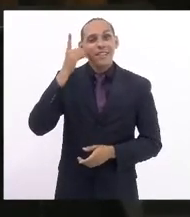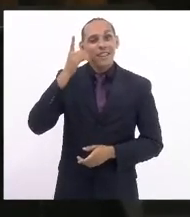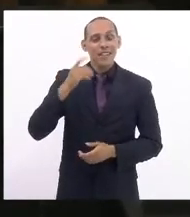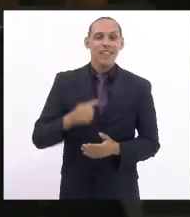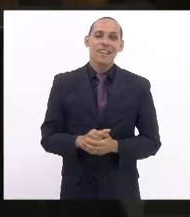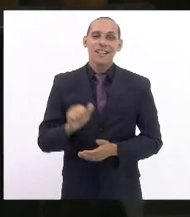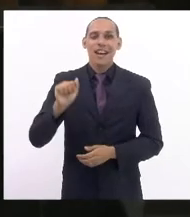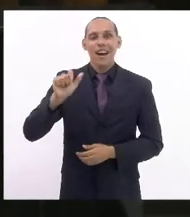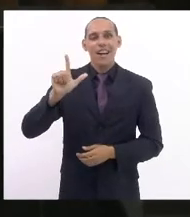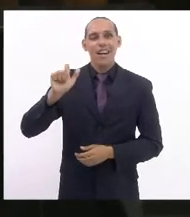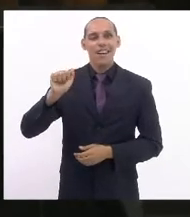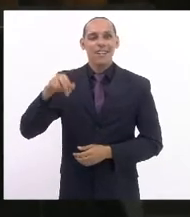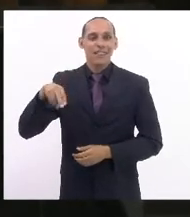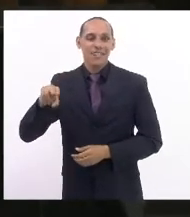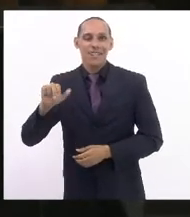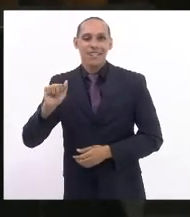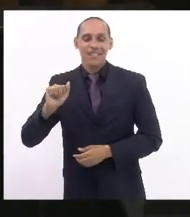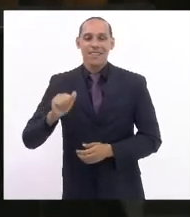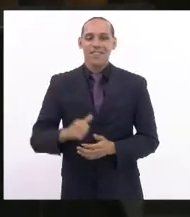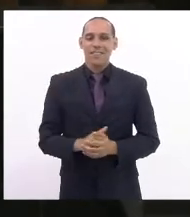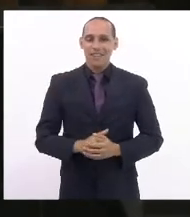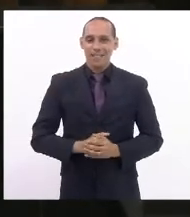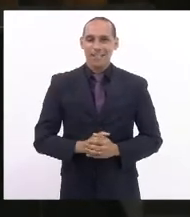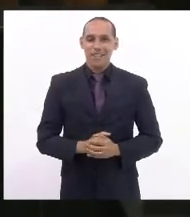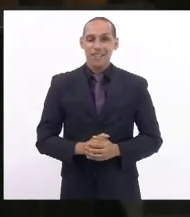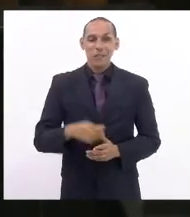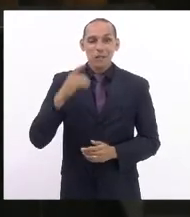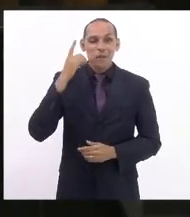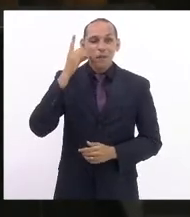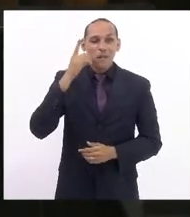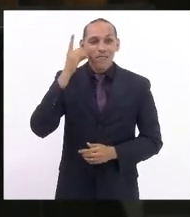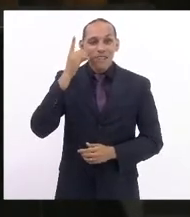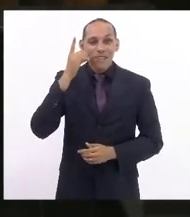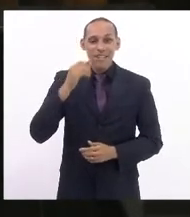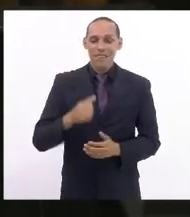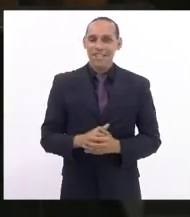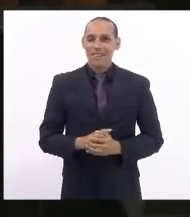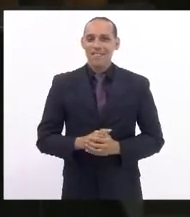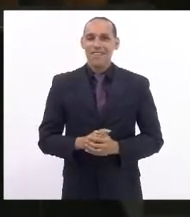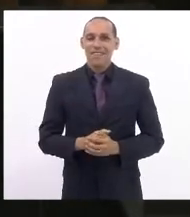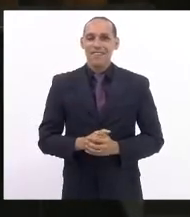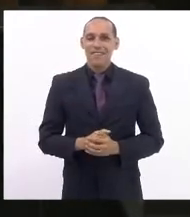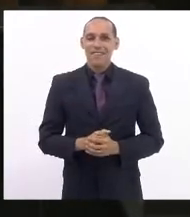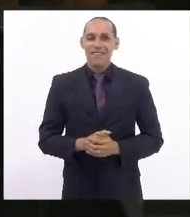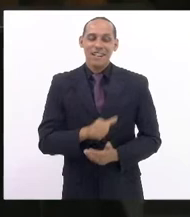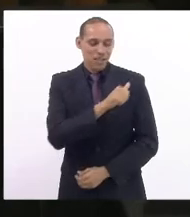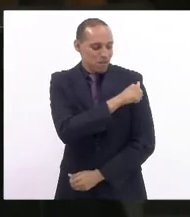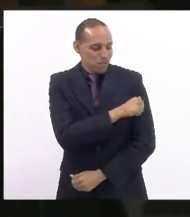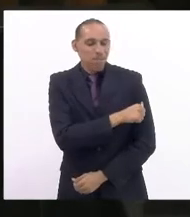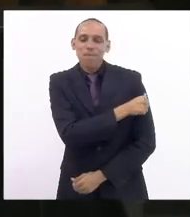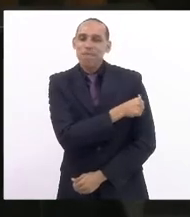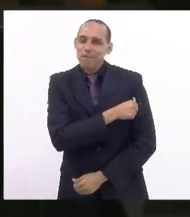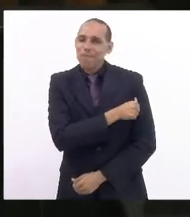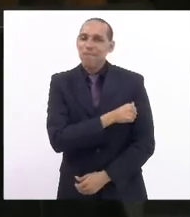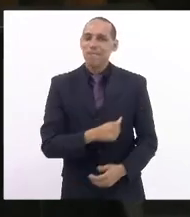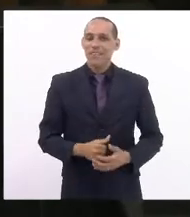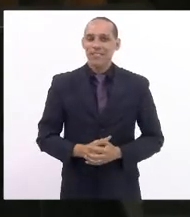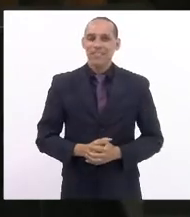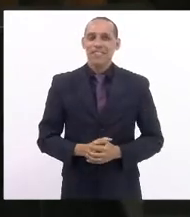Alana Passos, deputada Enfermeira Rejane,